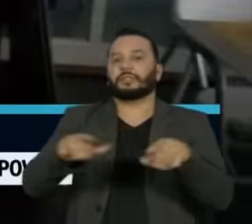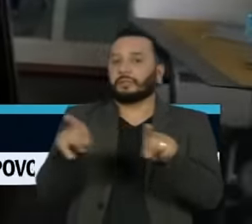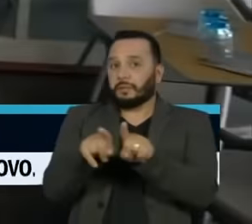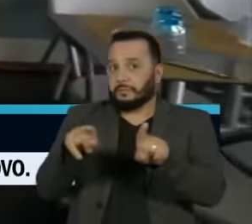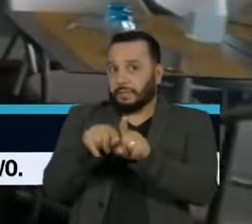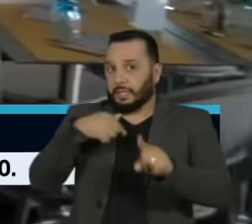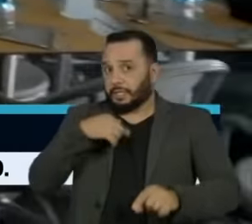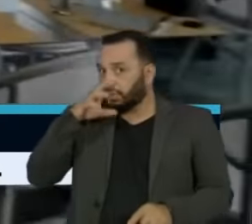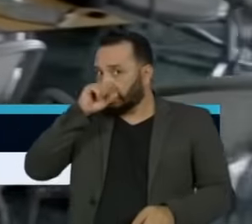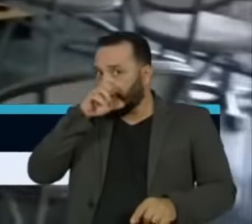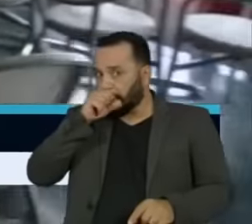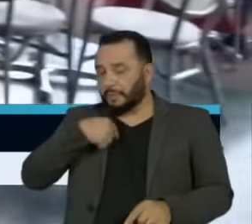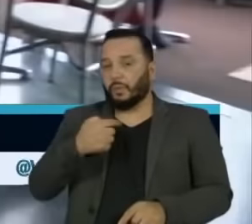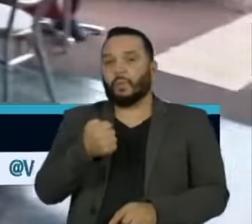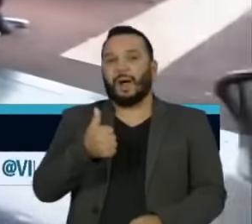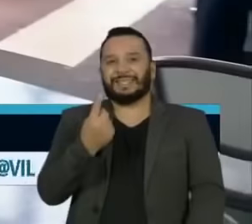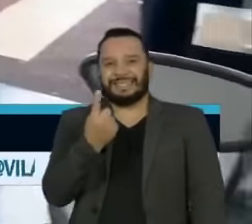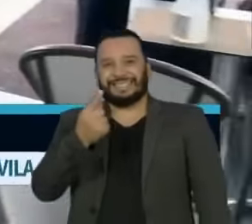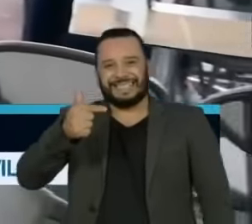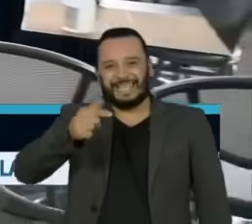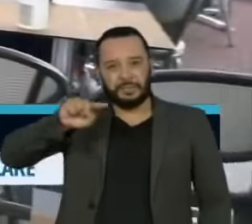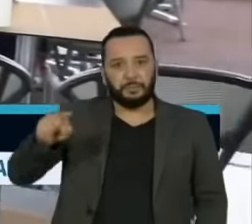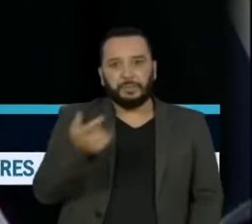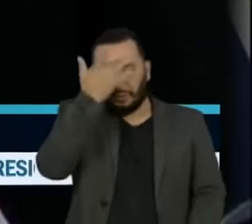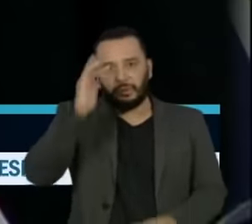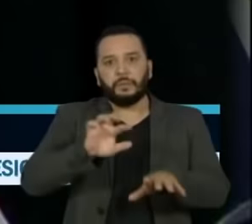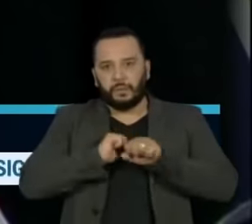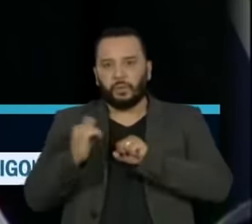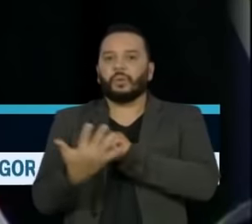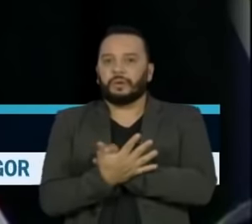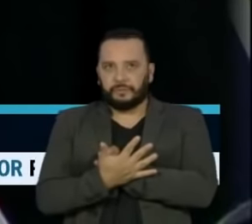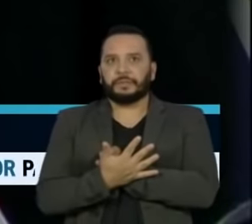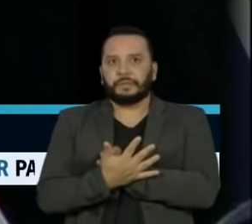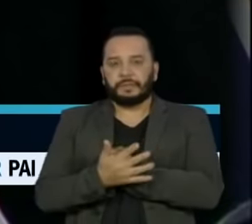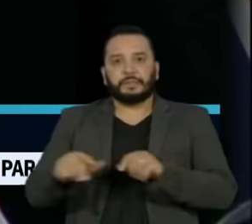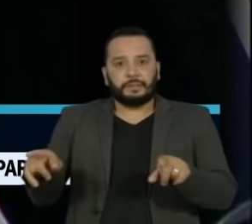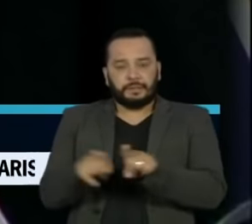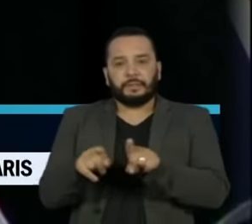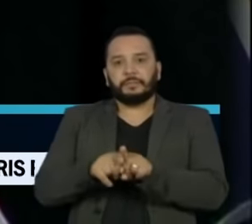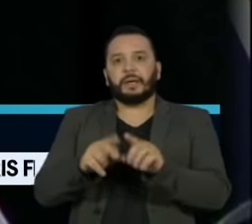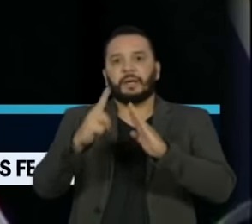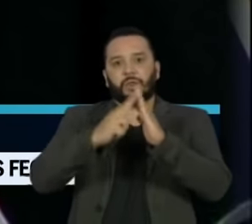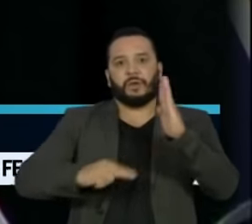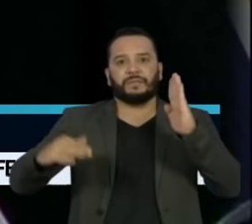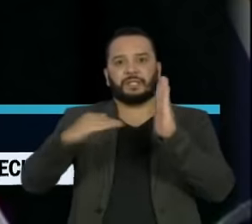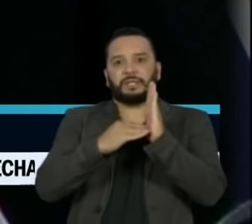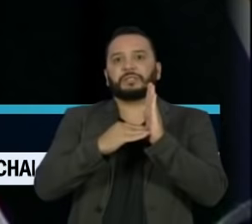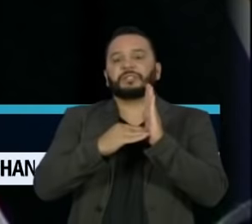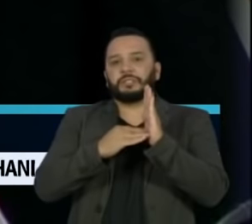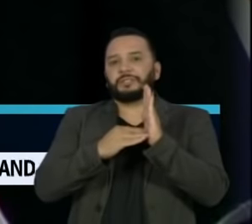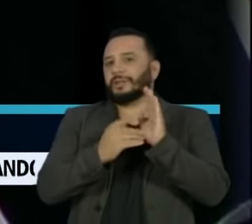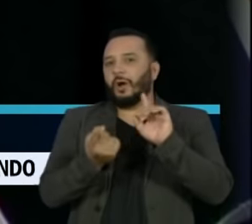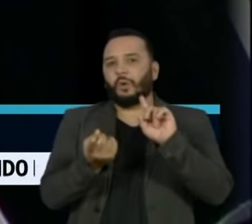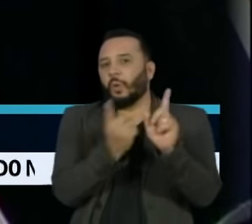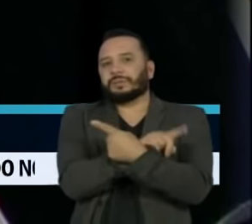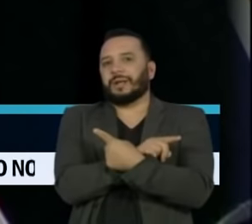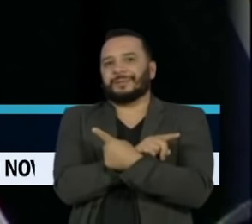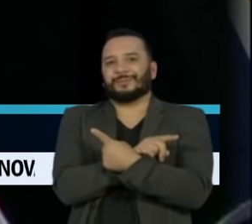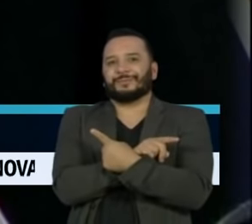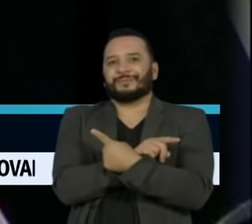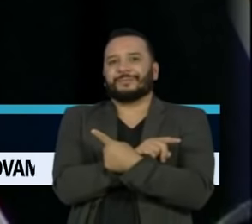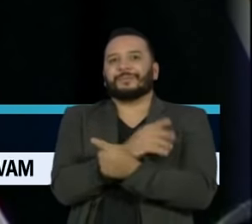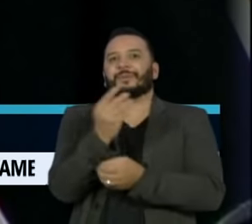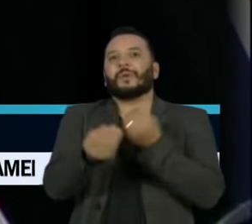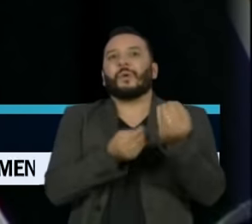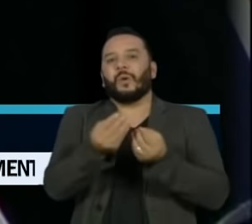registrou quase 17 mil novos casos. Já na Nova Zelândia, acontece o oposto. Hoje, a primeira